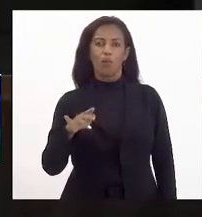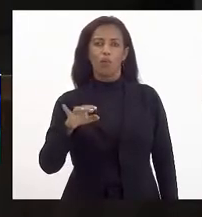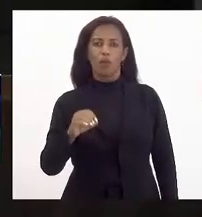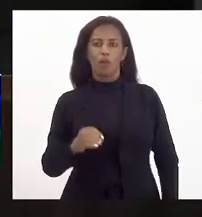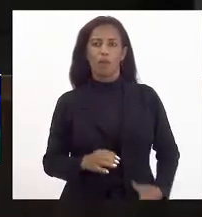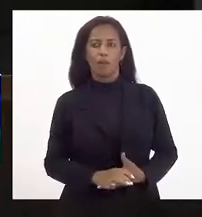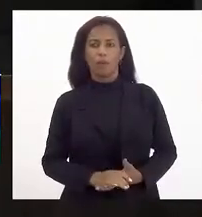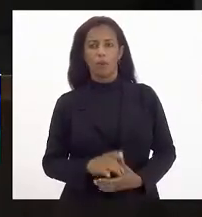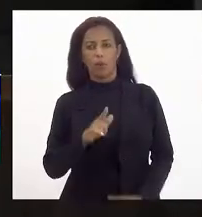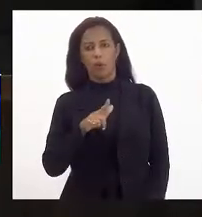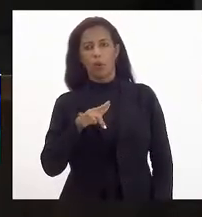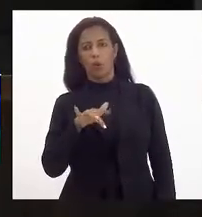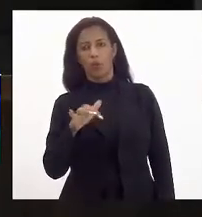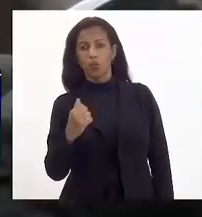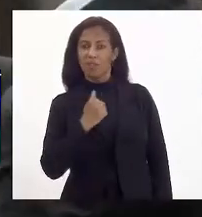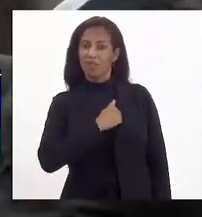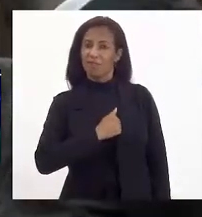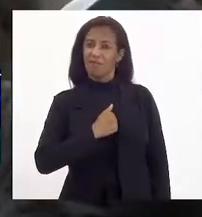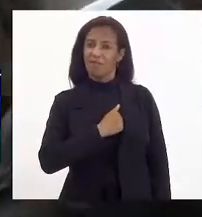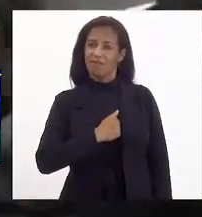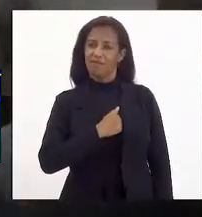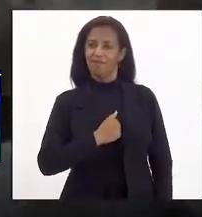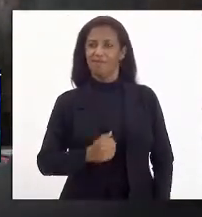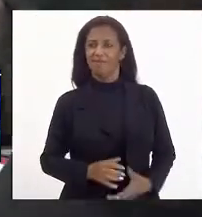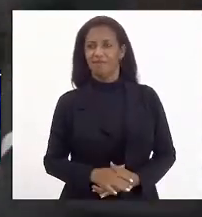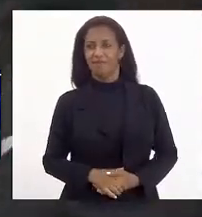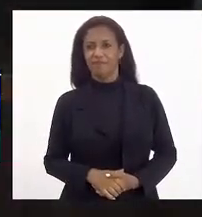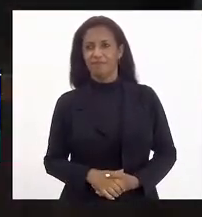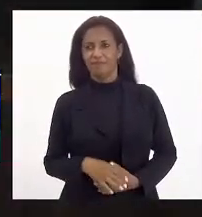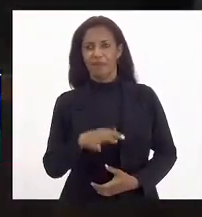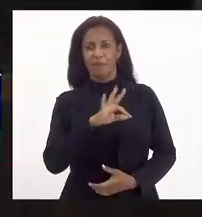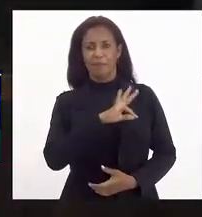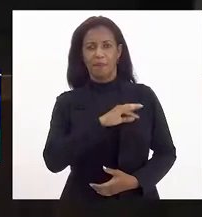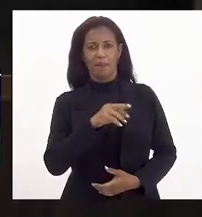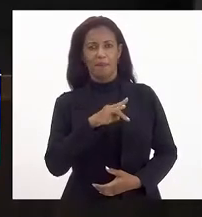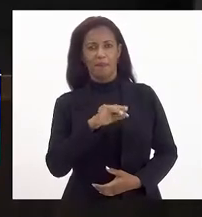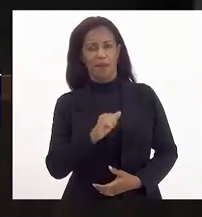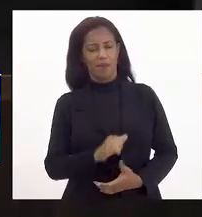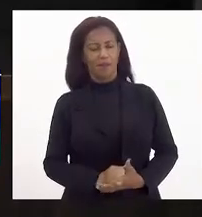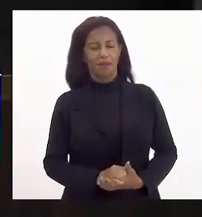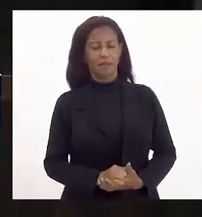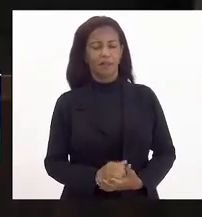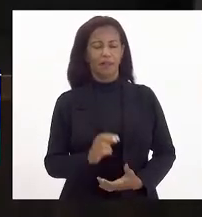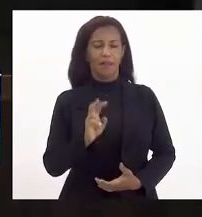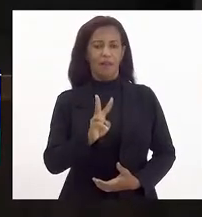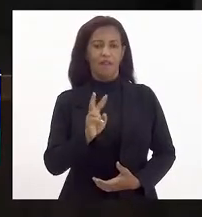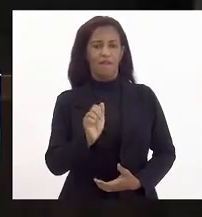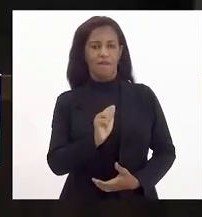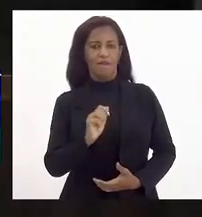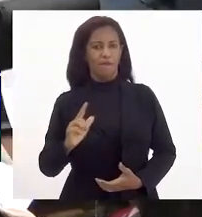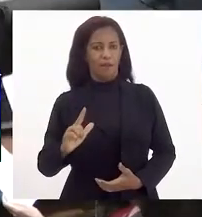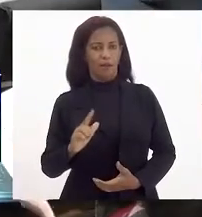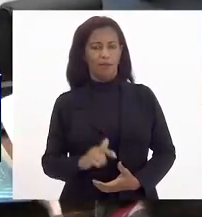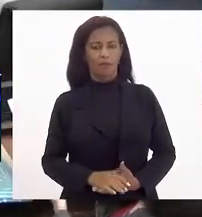Lucinha, saudade, Lucinha. Deputada Marta. Deputado Valdo Seaza.